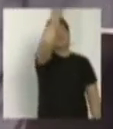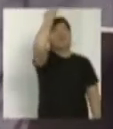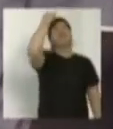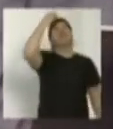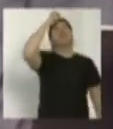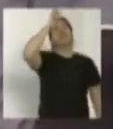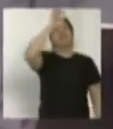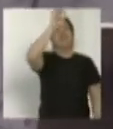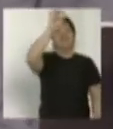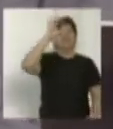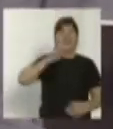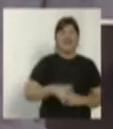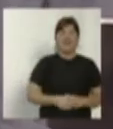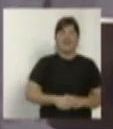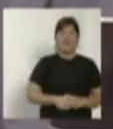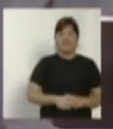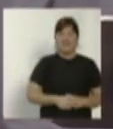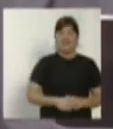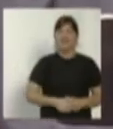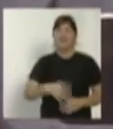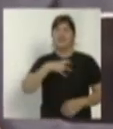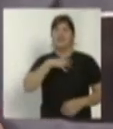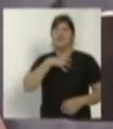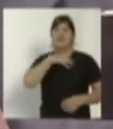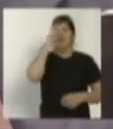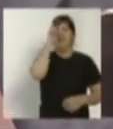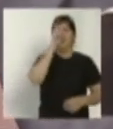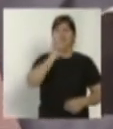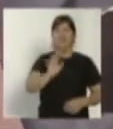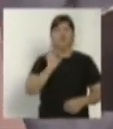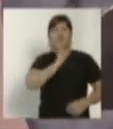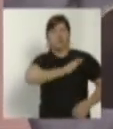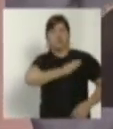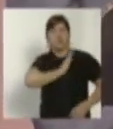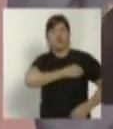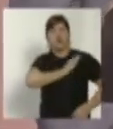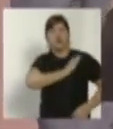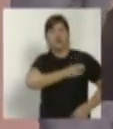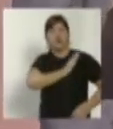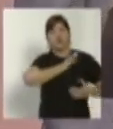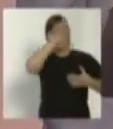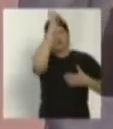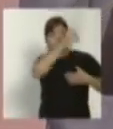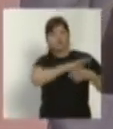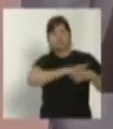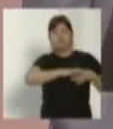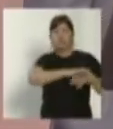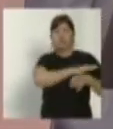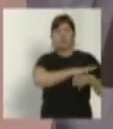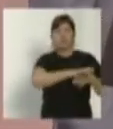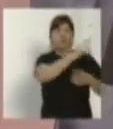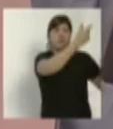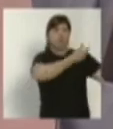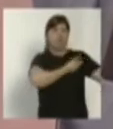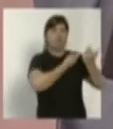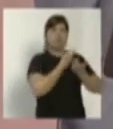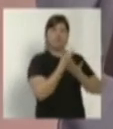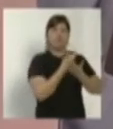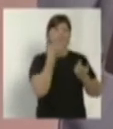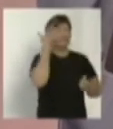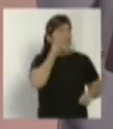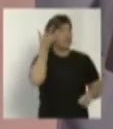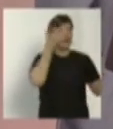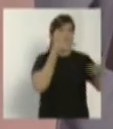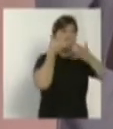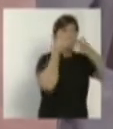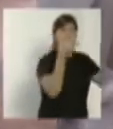seja usado de uma tal forma, Senhor. Que os nossos corações sejam preenchidos com as palavras e com essa palestra que nós ouviremos